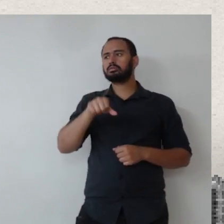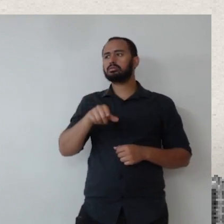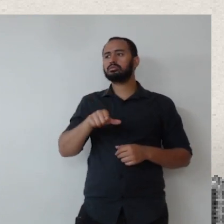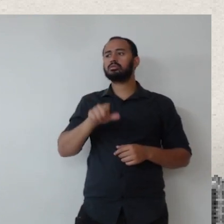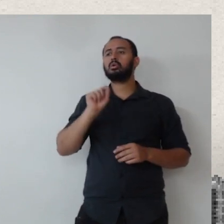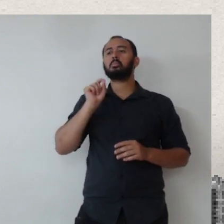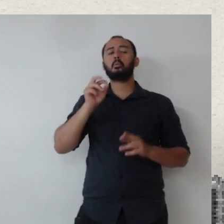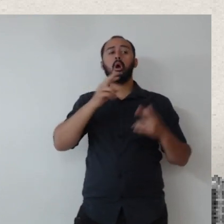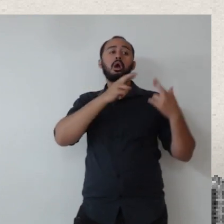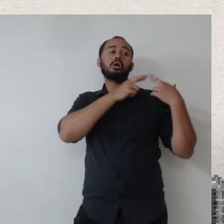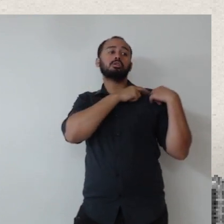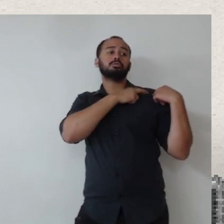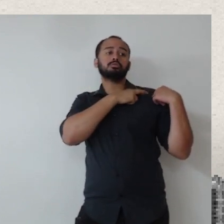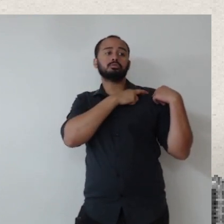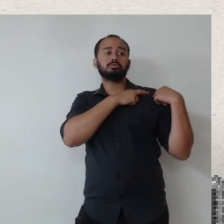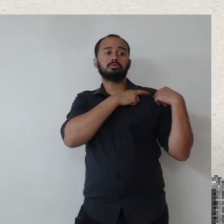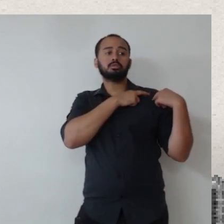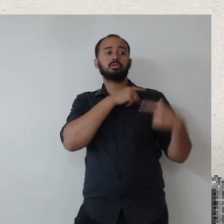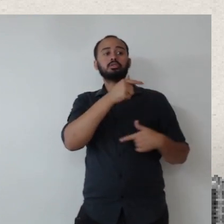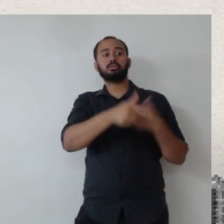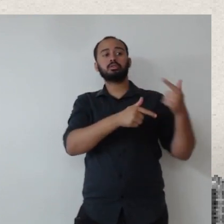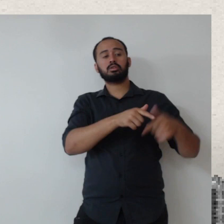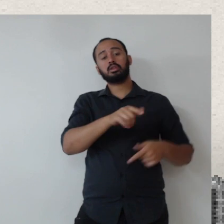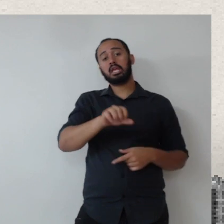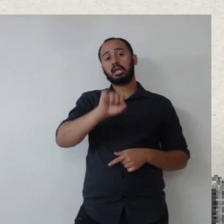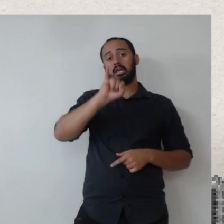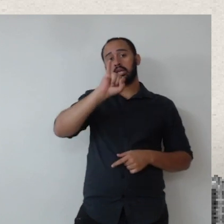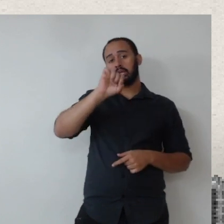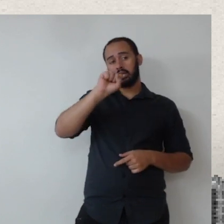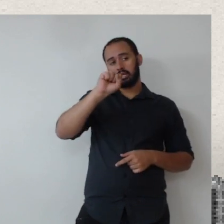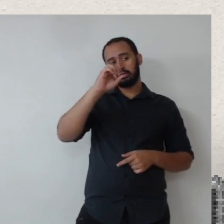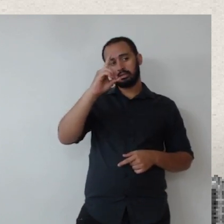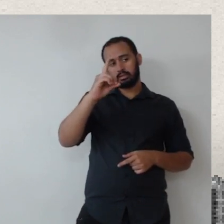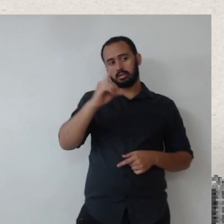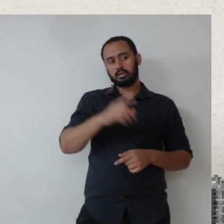profissional para trabalhar com o ESB, ESG?